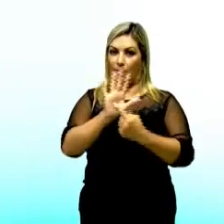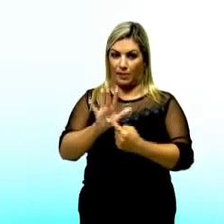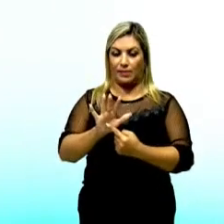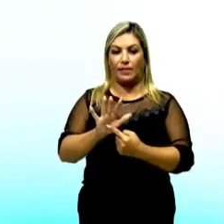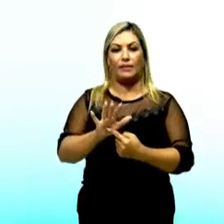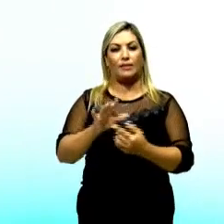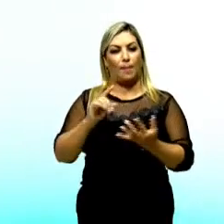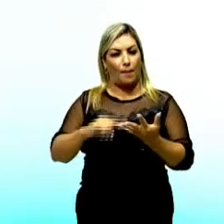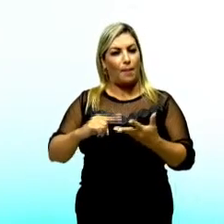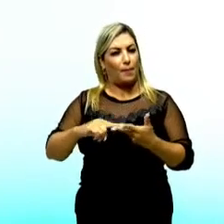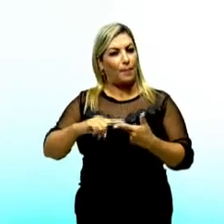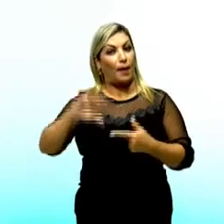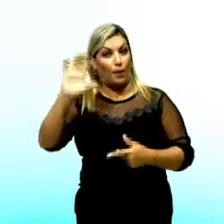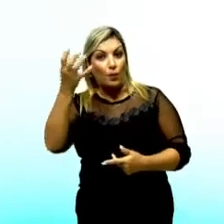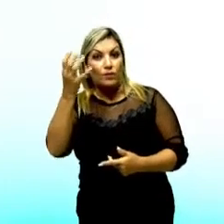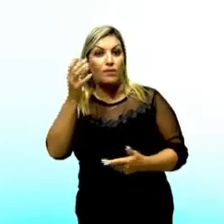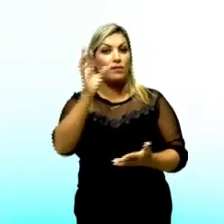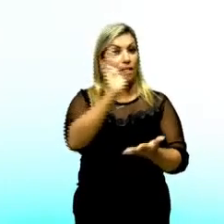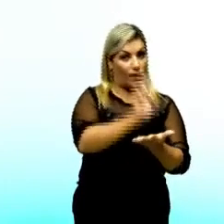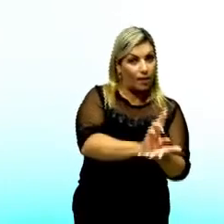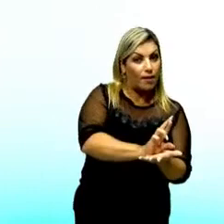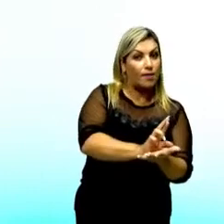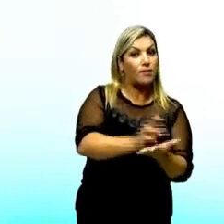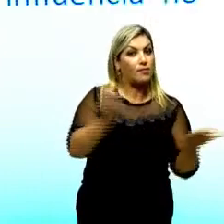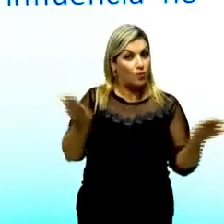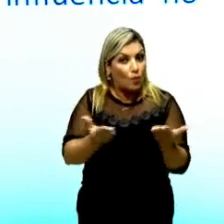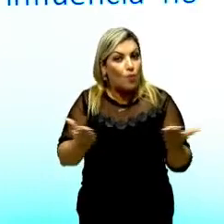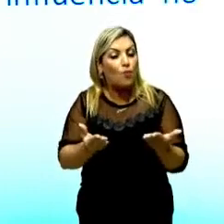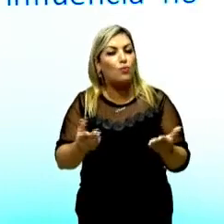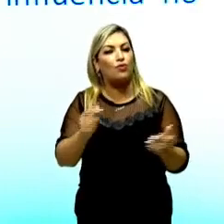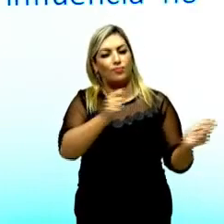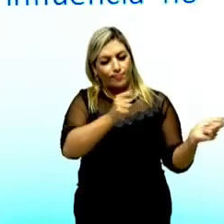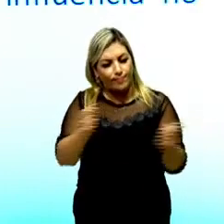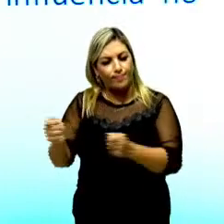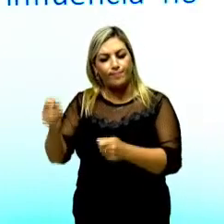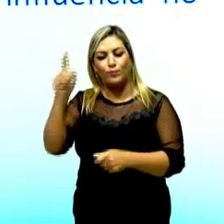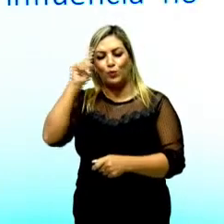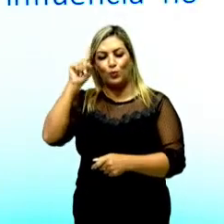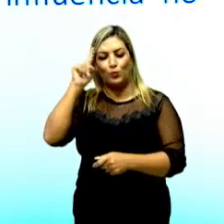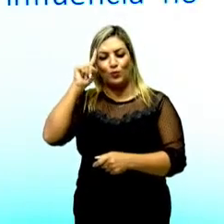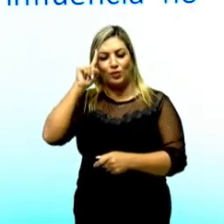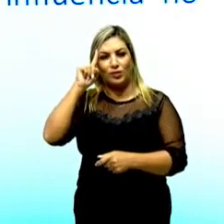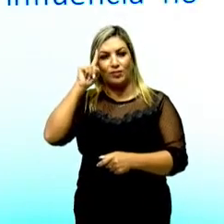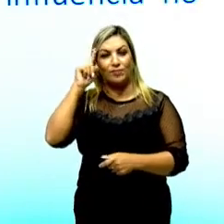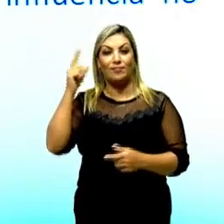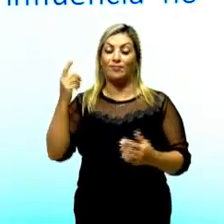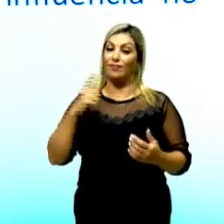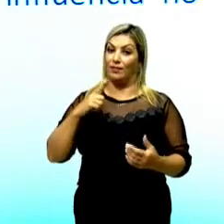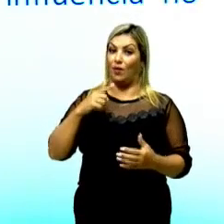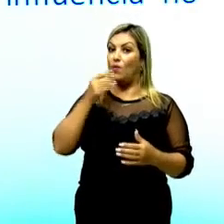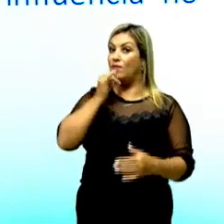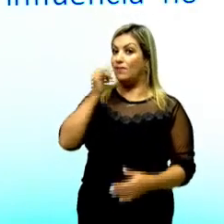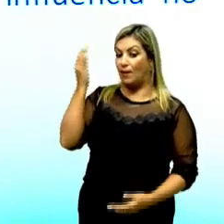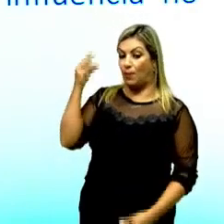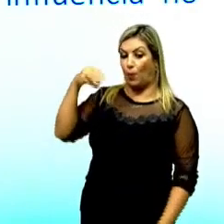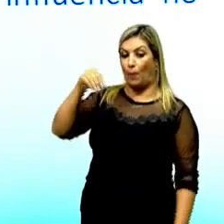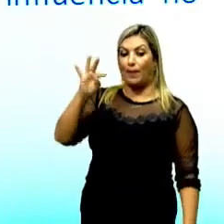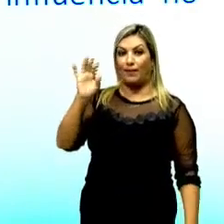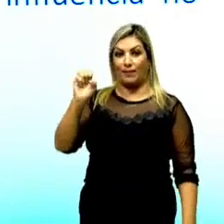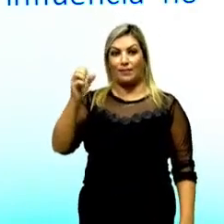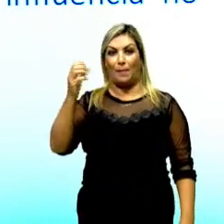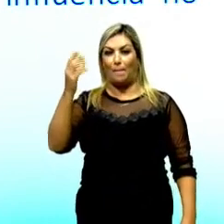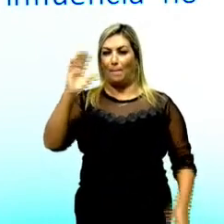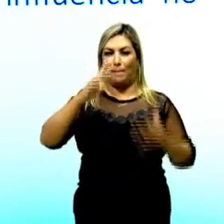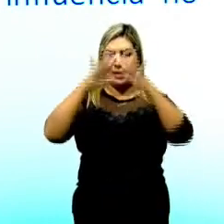fatos reais, atuais e cotidianos. Mentes brilhantes. Olha aqui um exemplo de uma